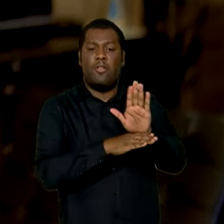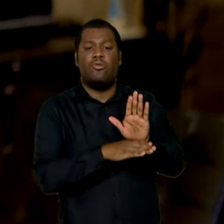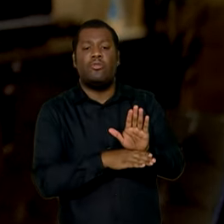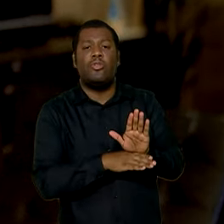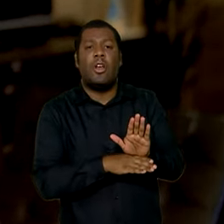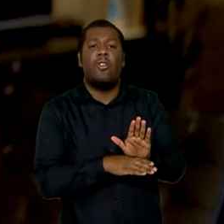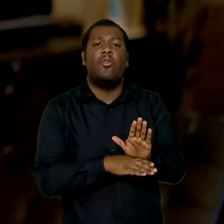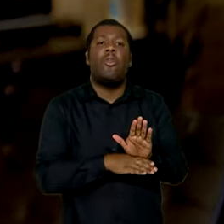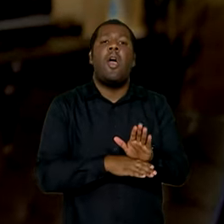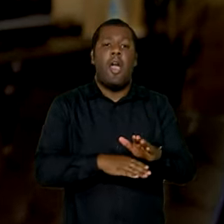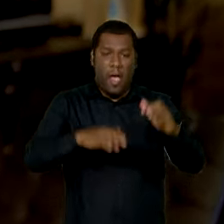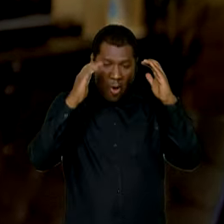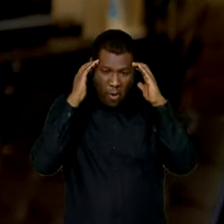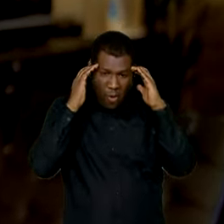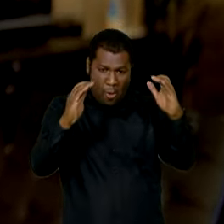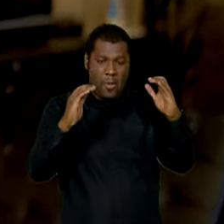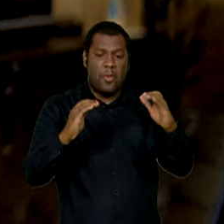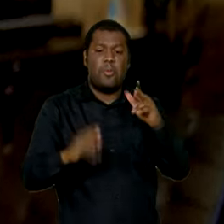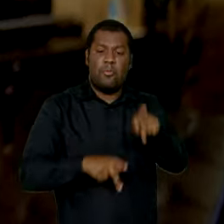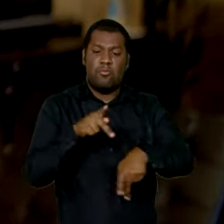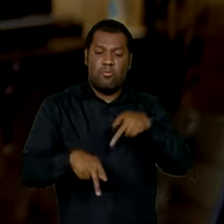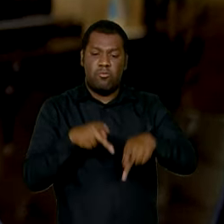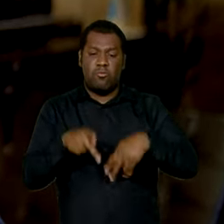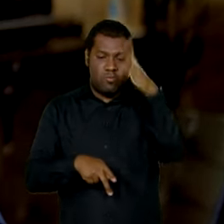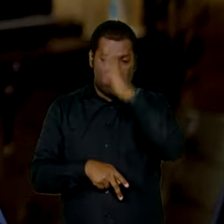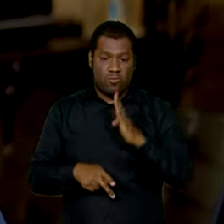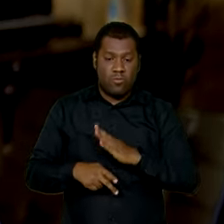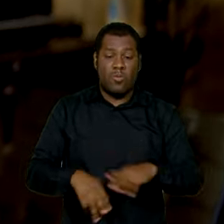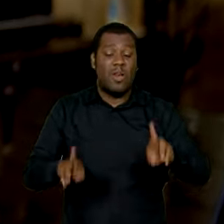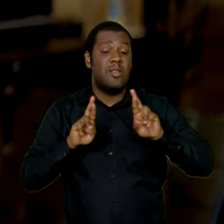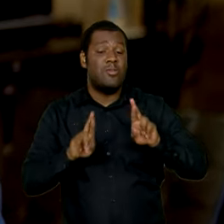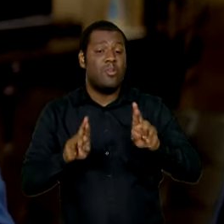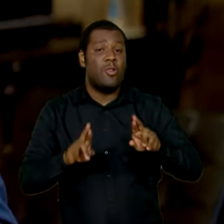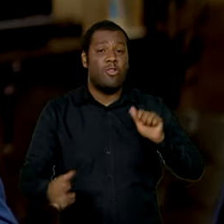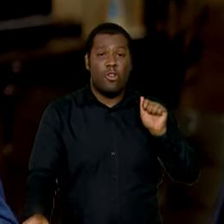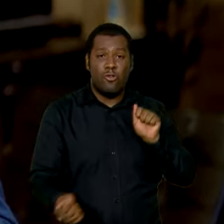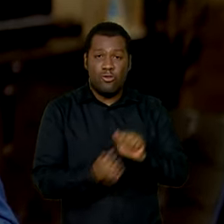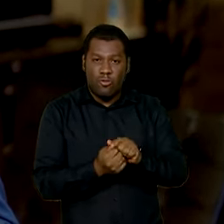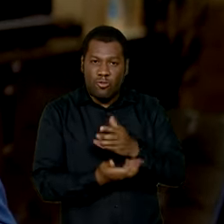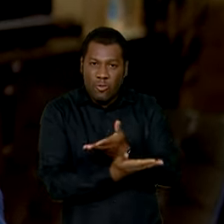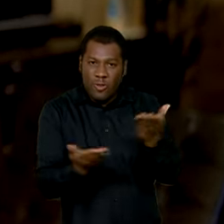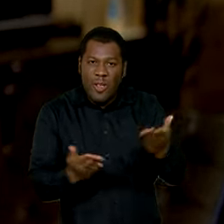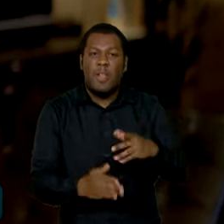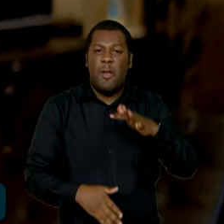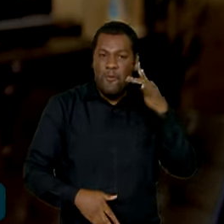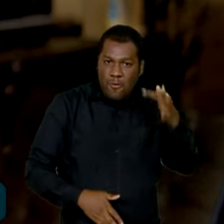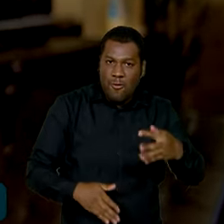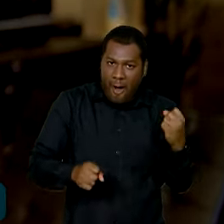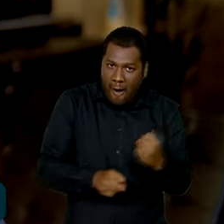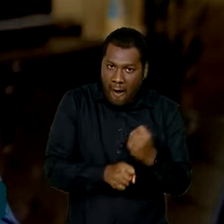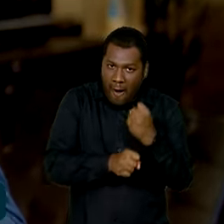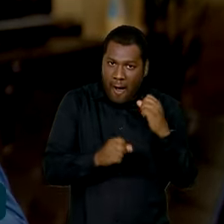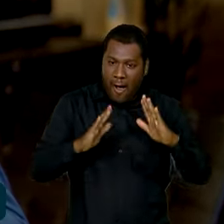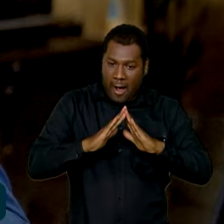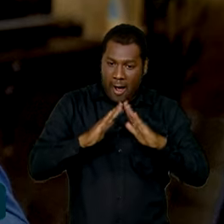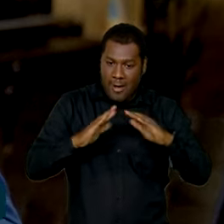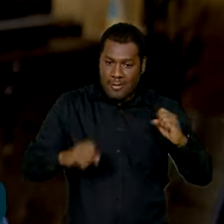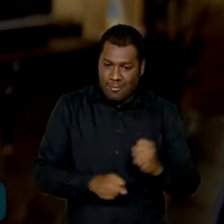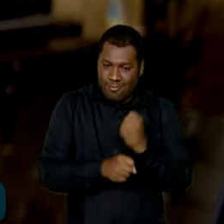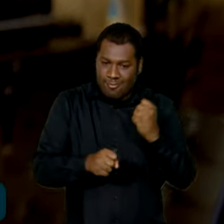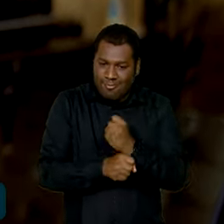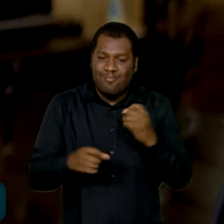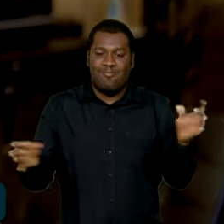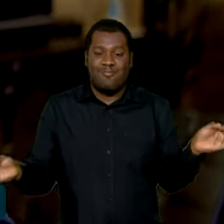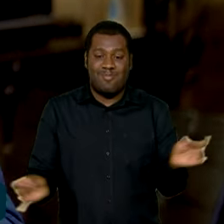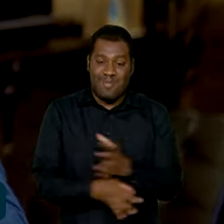a dignidade a estes brasileiros. Espero poder estar aí com vocês quando essas casas estiverem prontas. Condem conosco